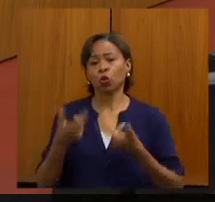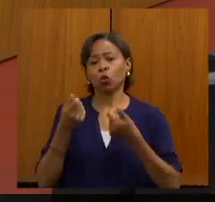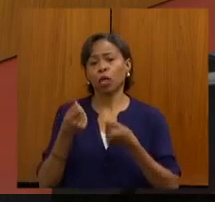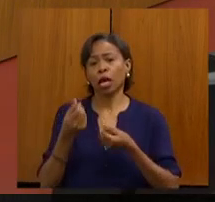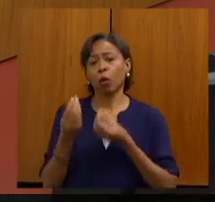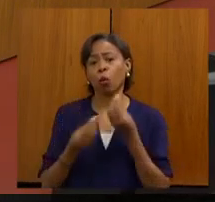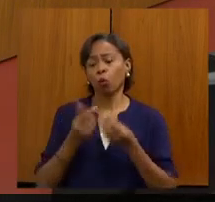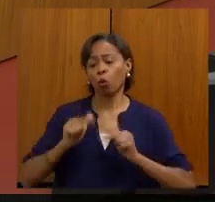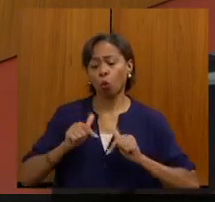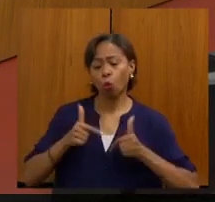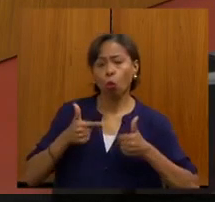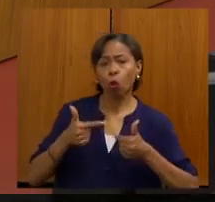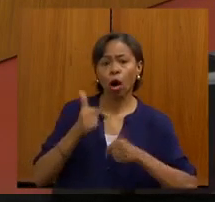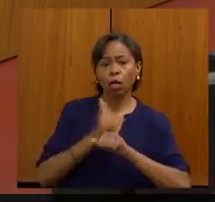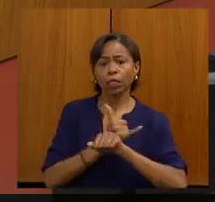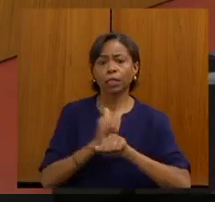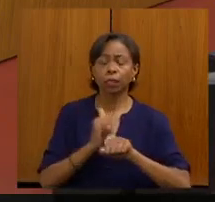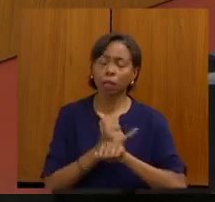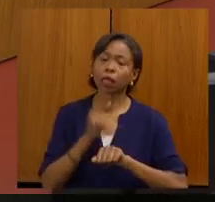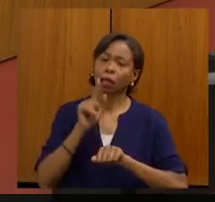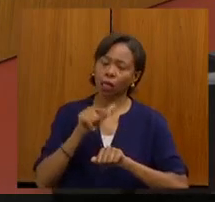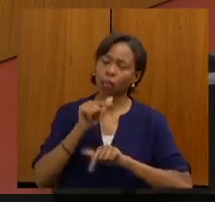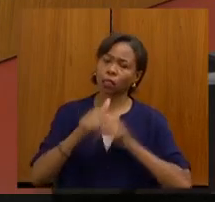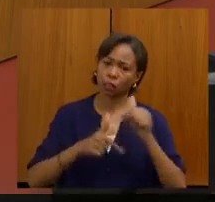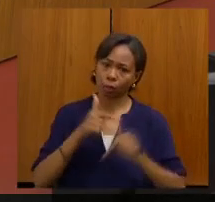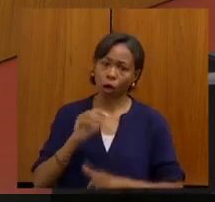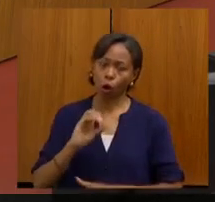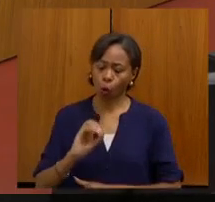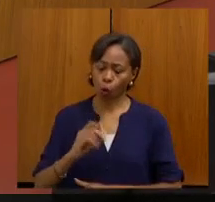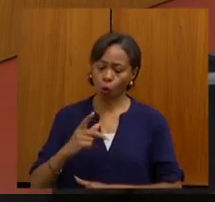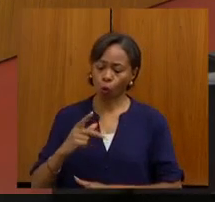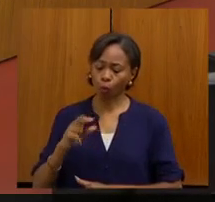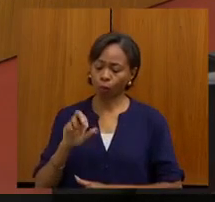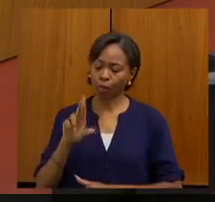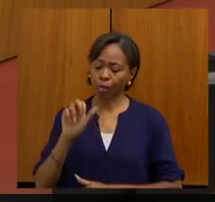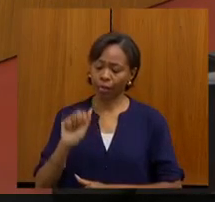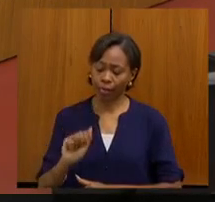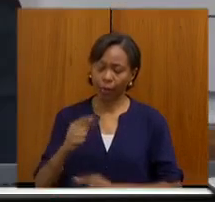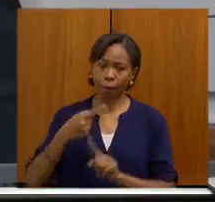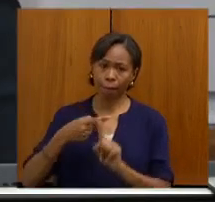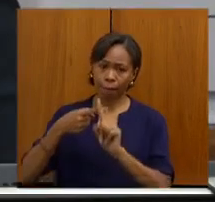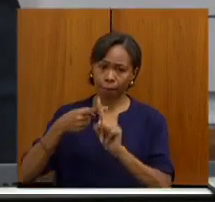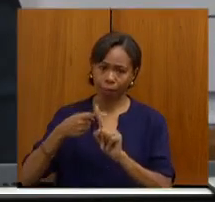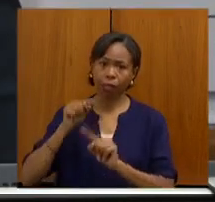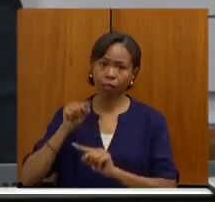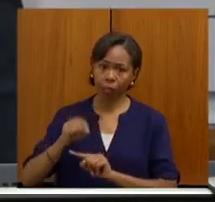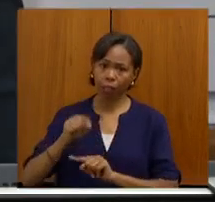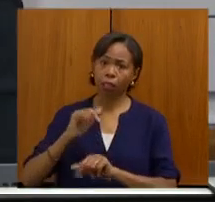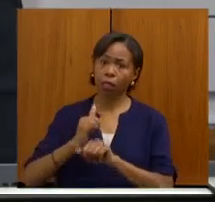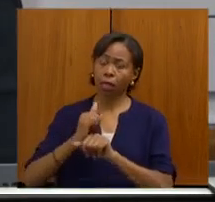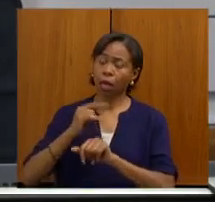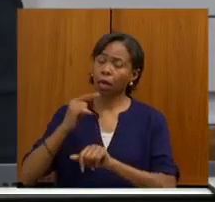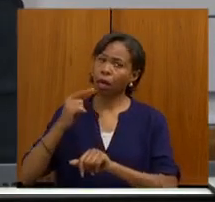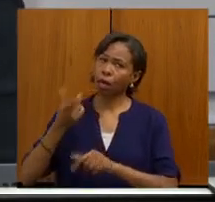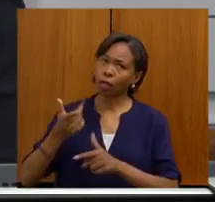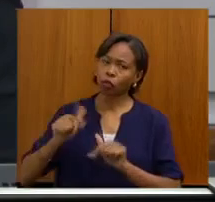ponto que a gente vem trabalhando. O Pera Mais, a nossa ideia dessa política de procedimentos